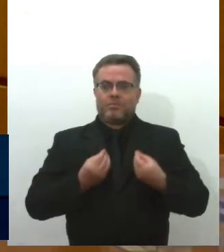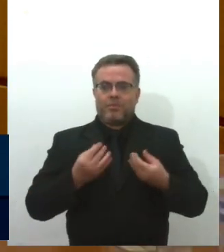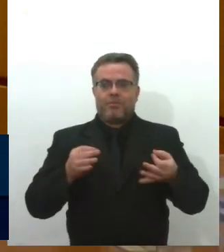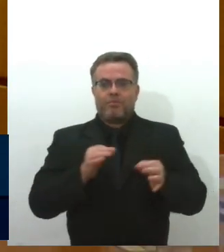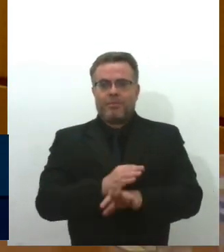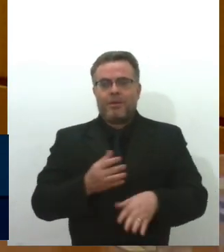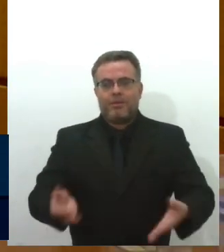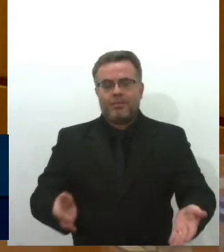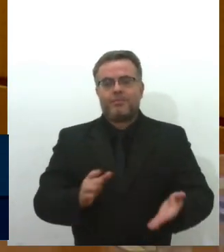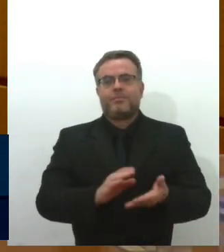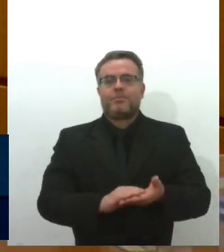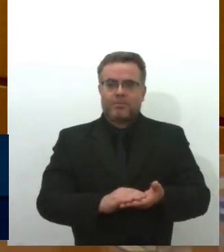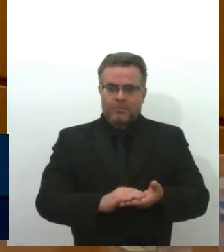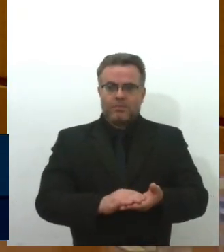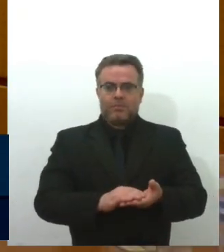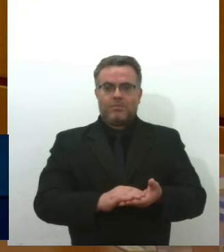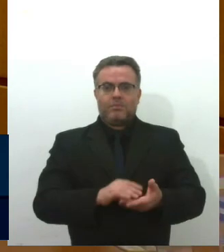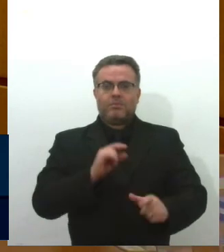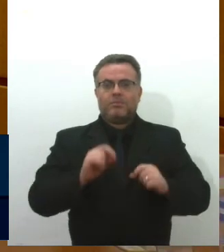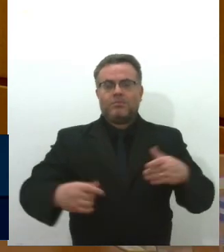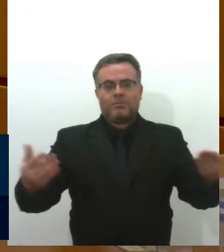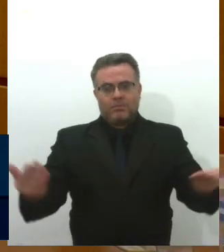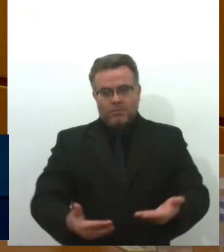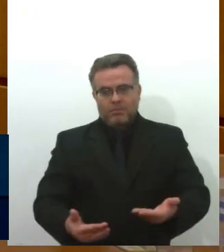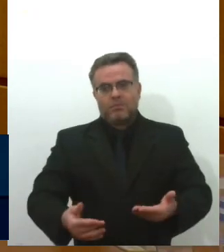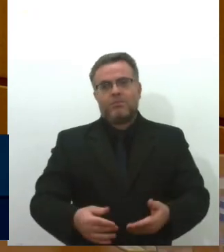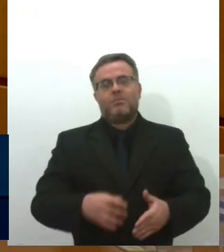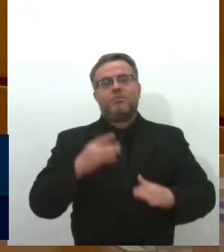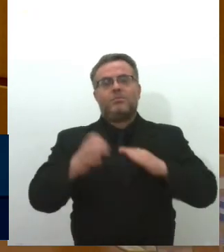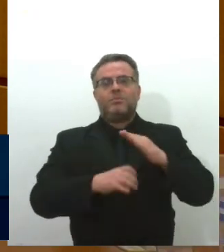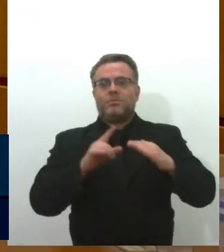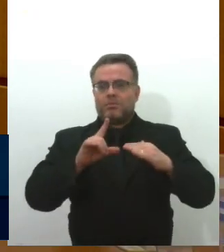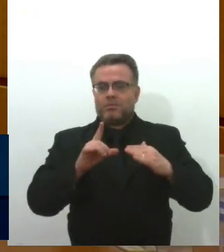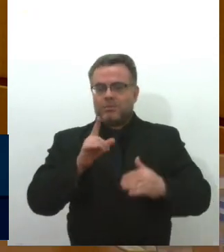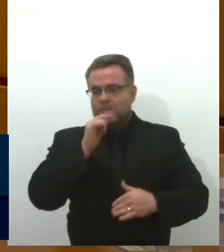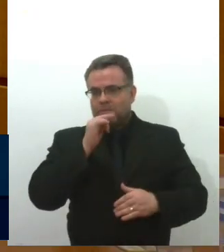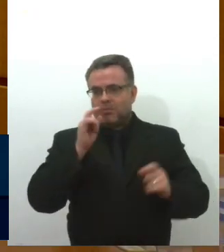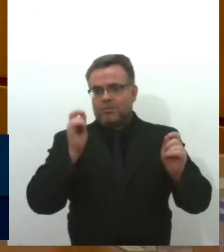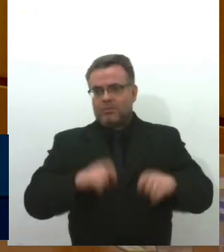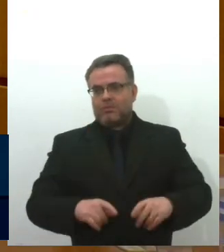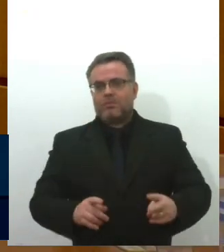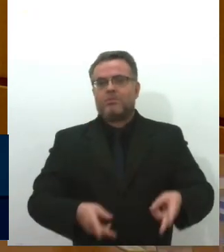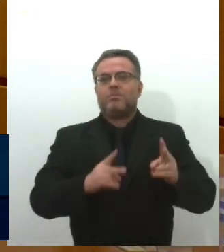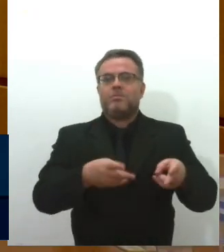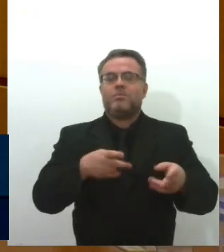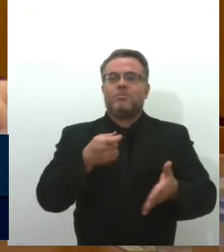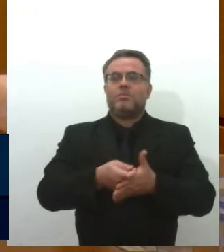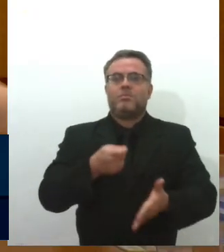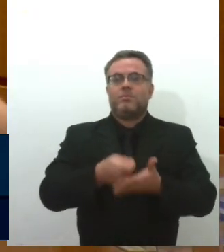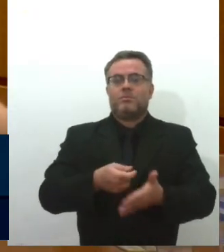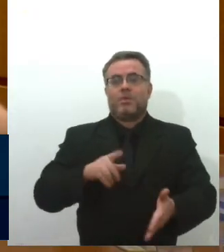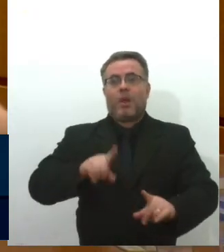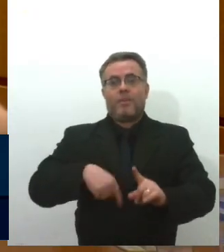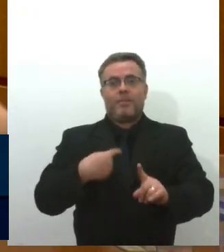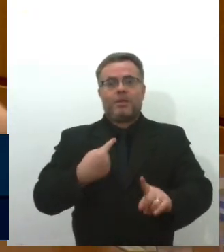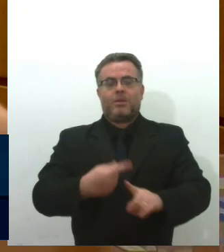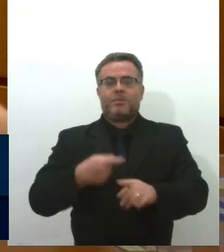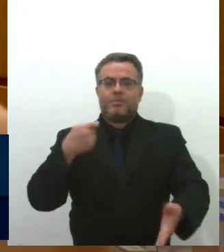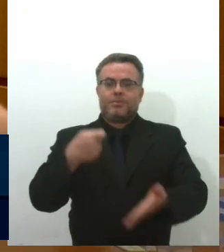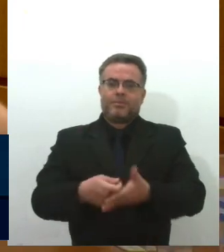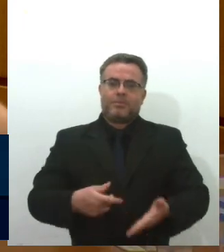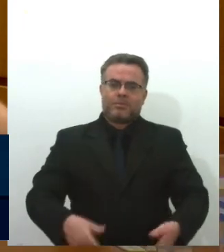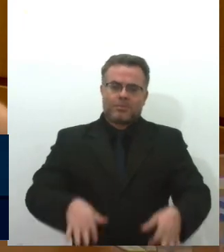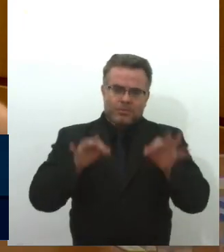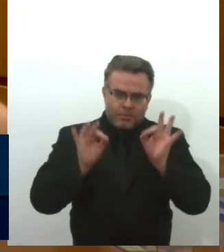E aí, o retrato da Désio é esse que eu expus para vocês e é um serviço que Belivaldo quer cobrar mais caro. É justo, senhores,